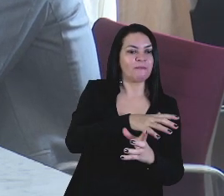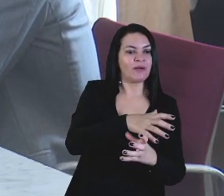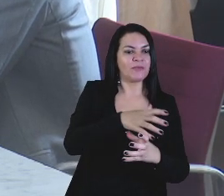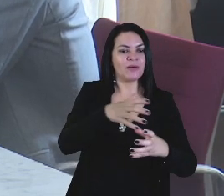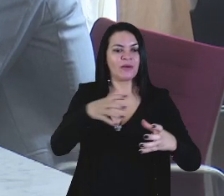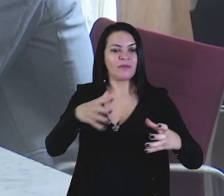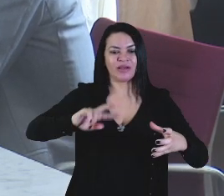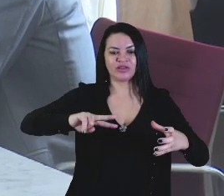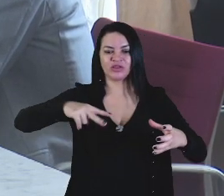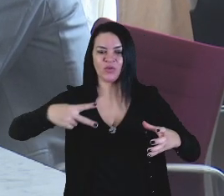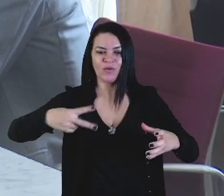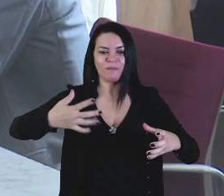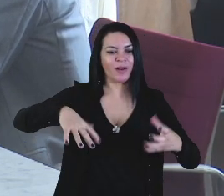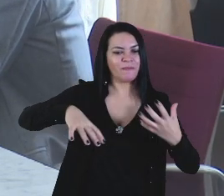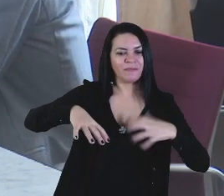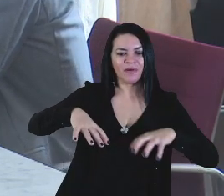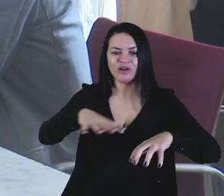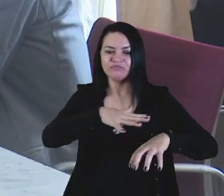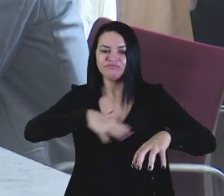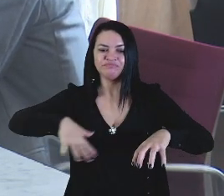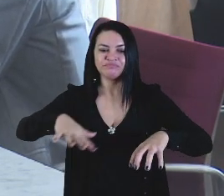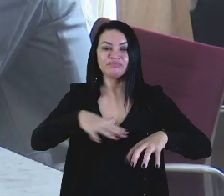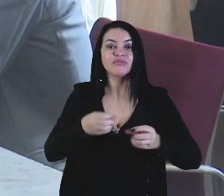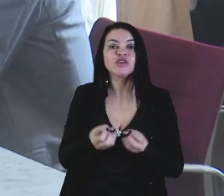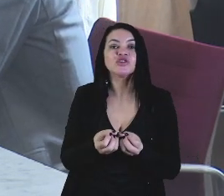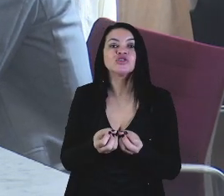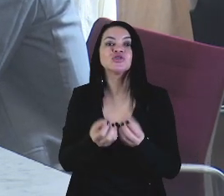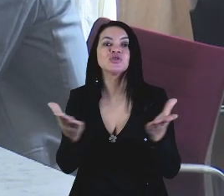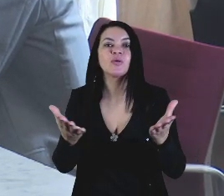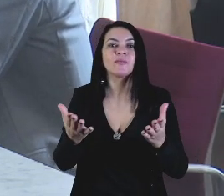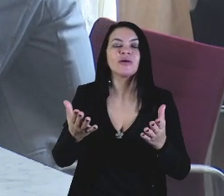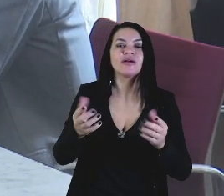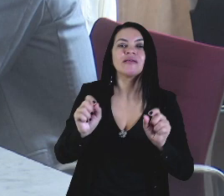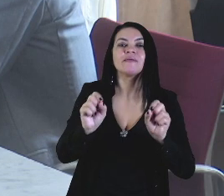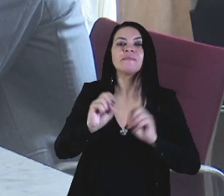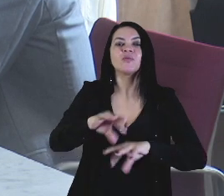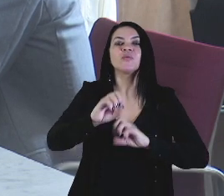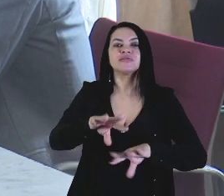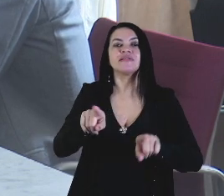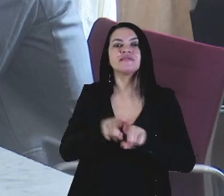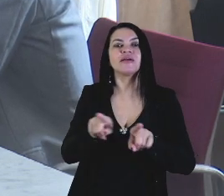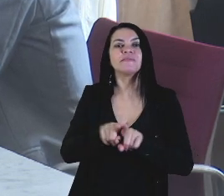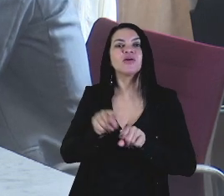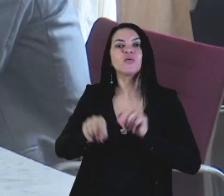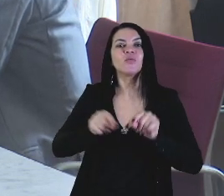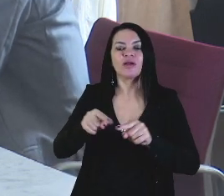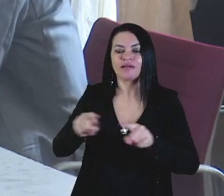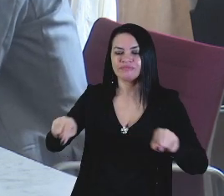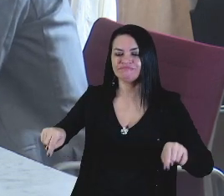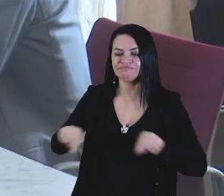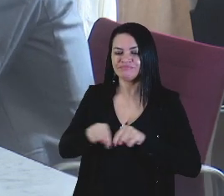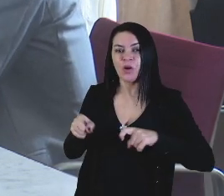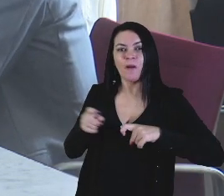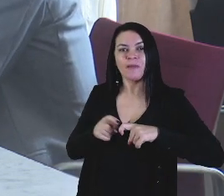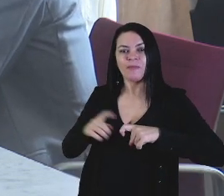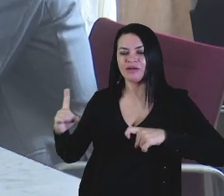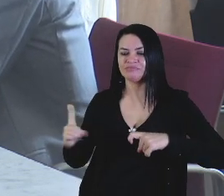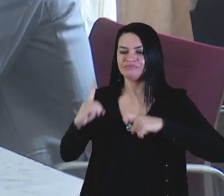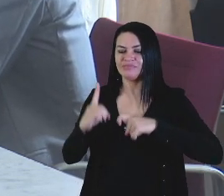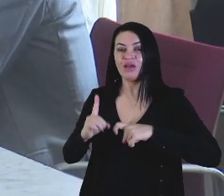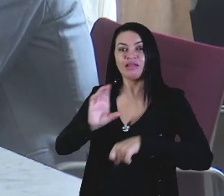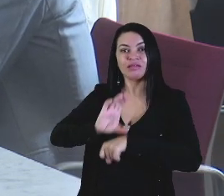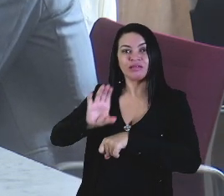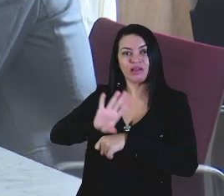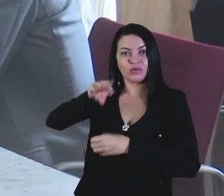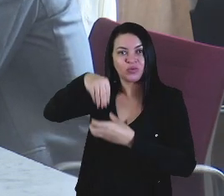disponibilizada para o ensino e os laboratórios dos cursos das áreas médicas, sobretudo o curso de